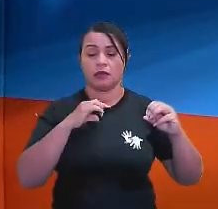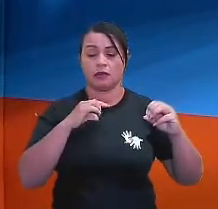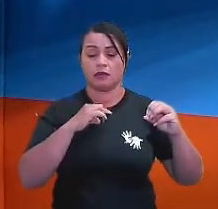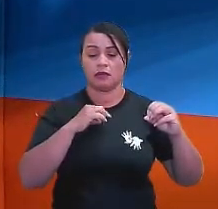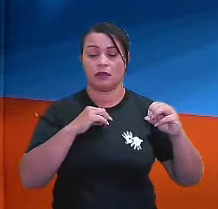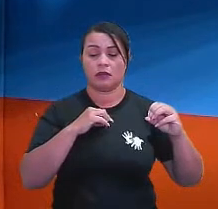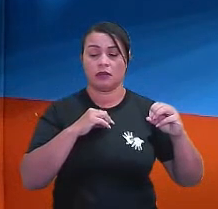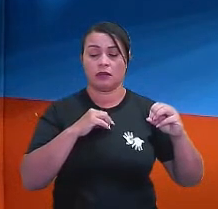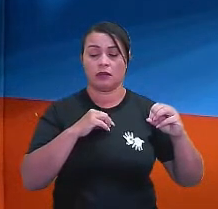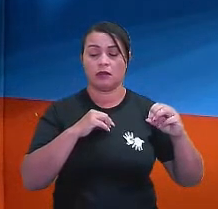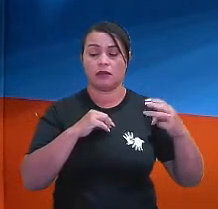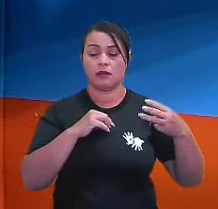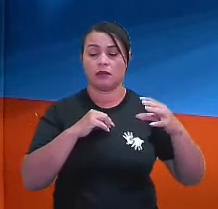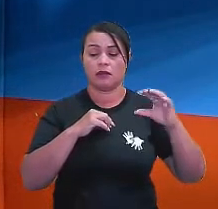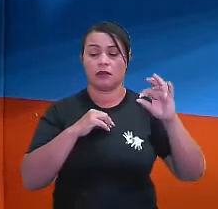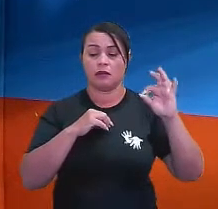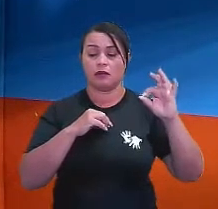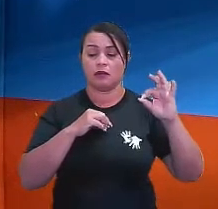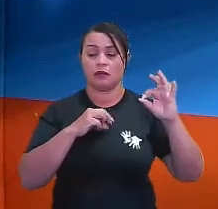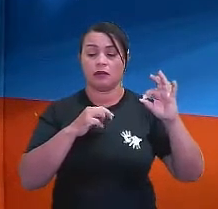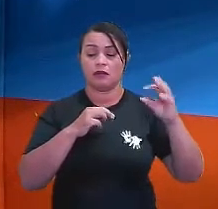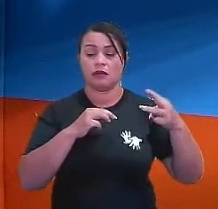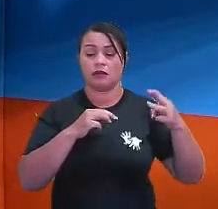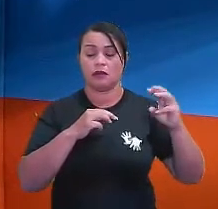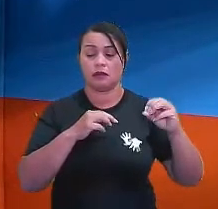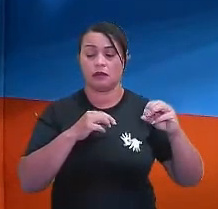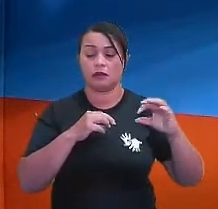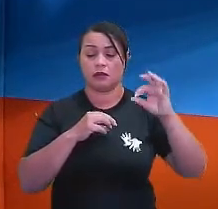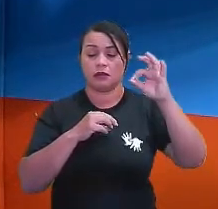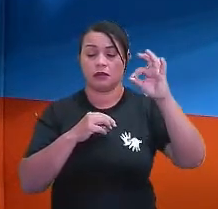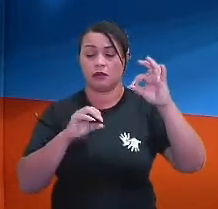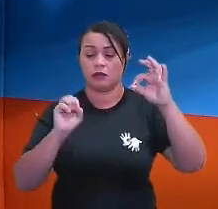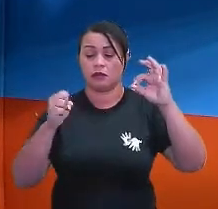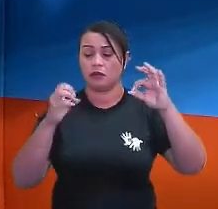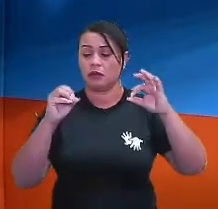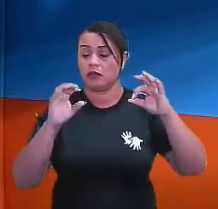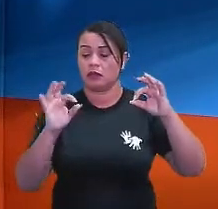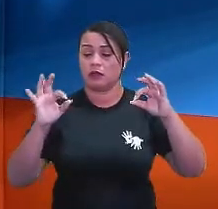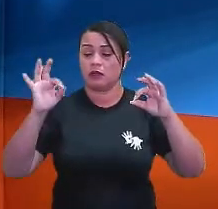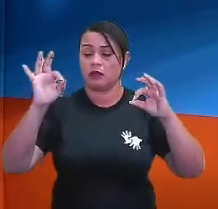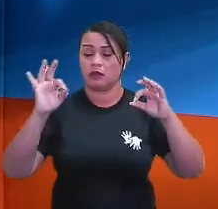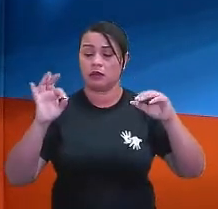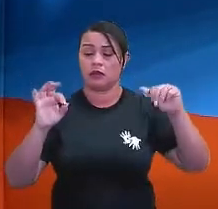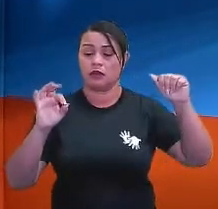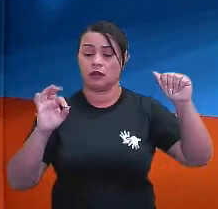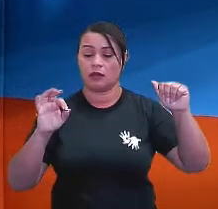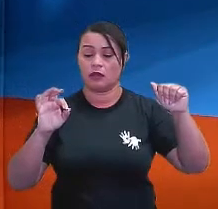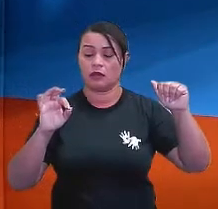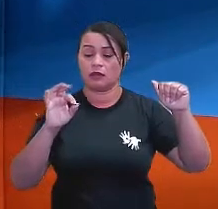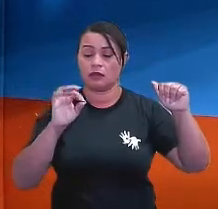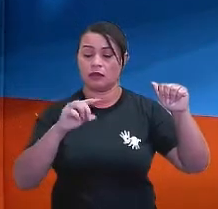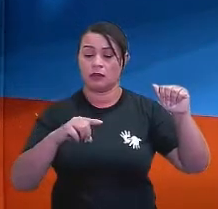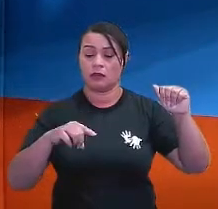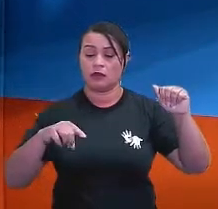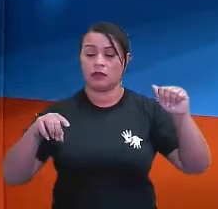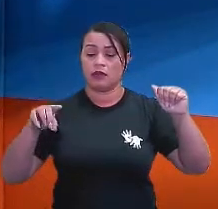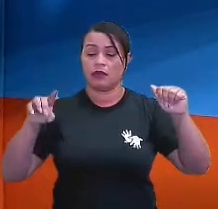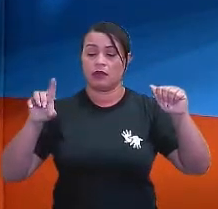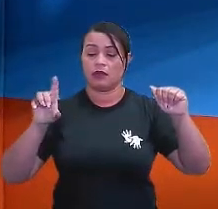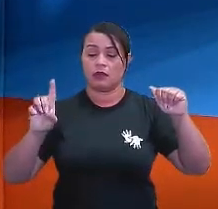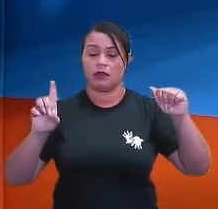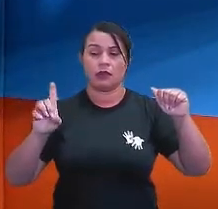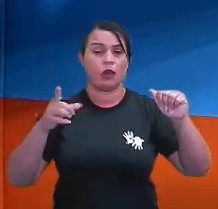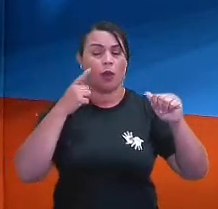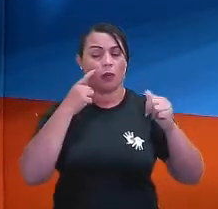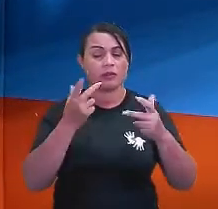tenho 30 graus e 80 graus. Lado D. Então, A está para D. Então, a gente vai perceber essa